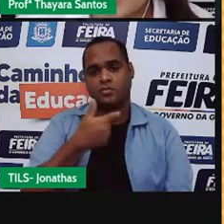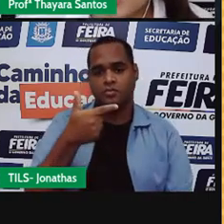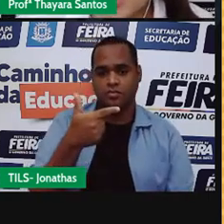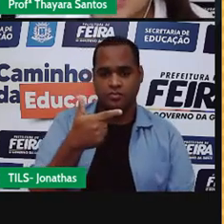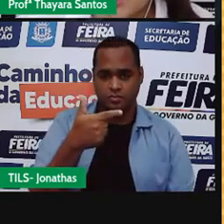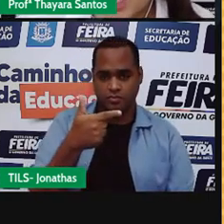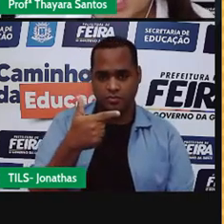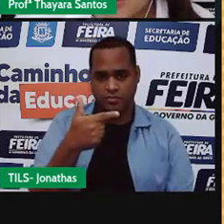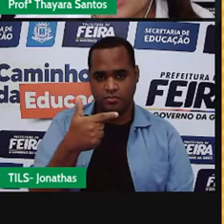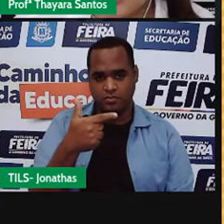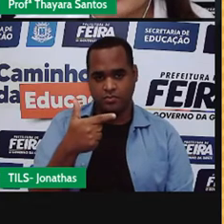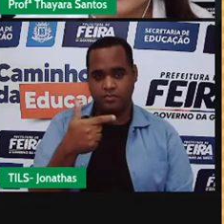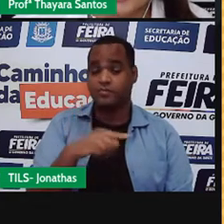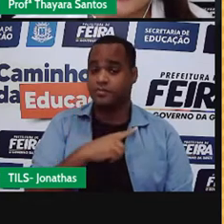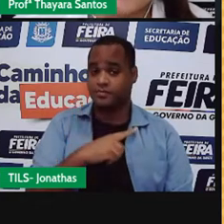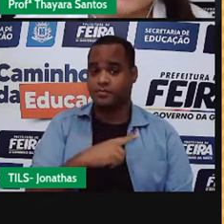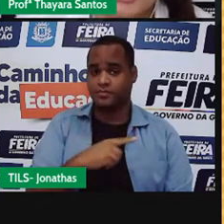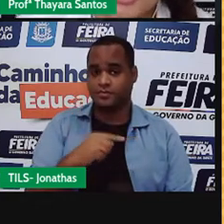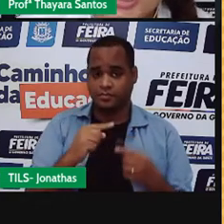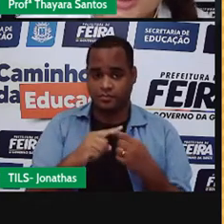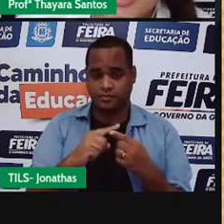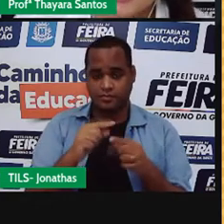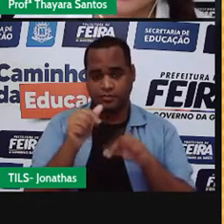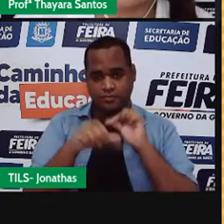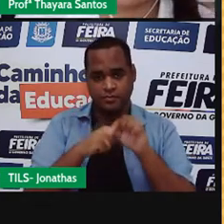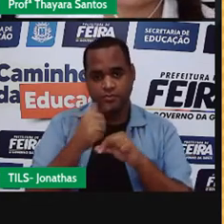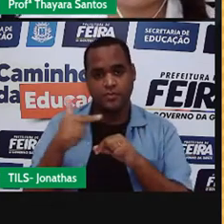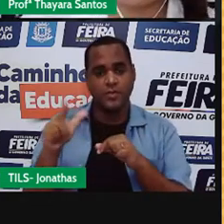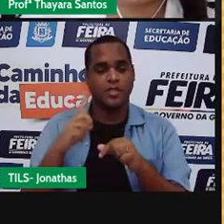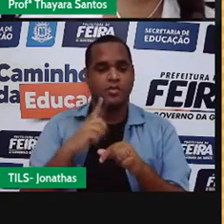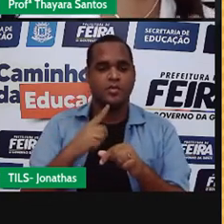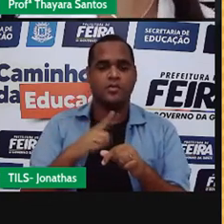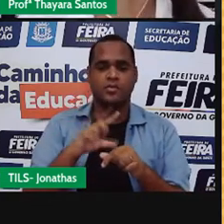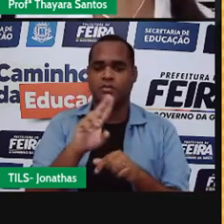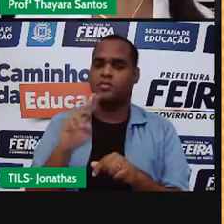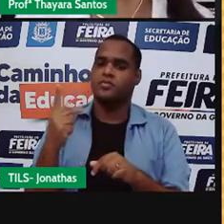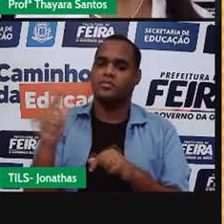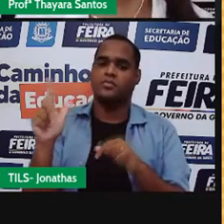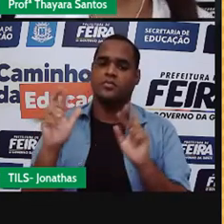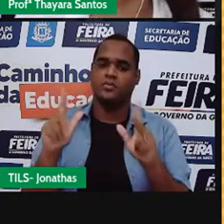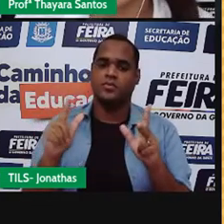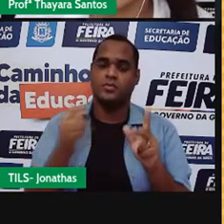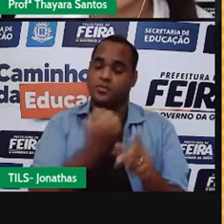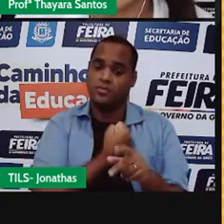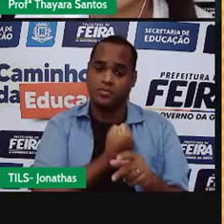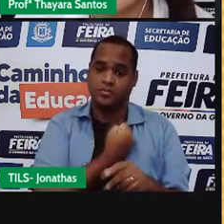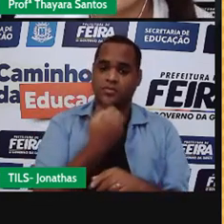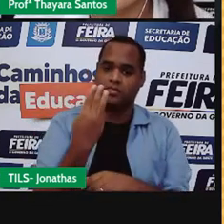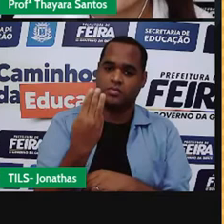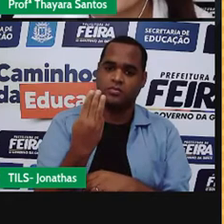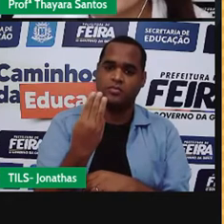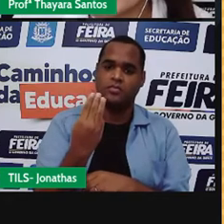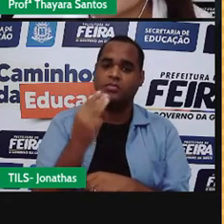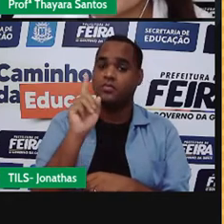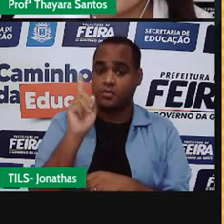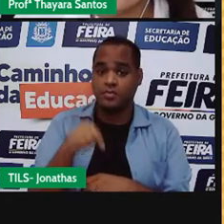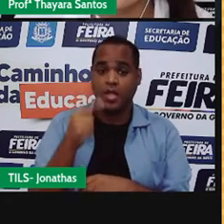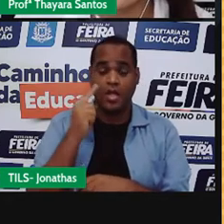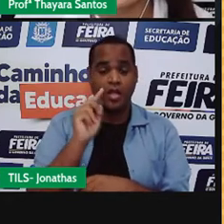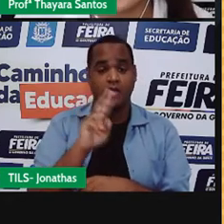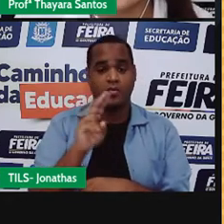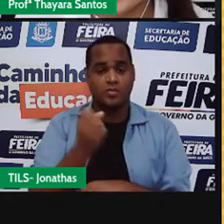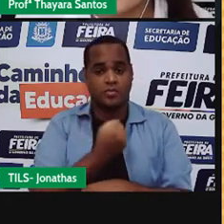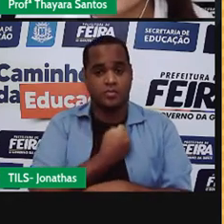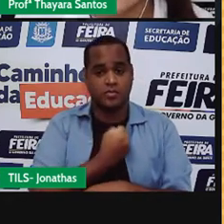passando do estado líquido para o estado sólido. Tem um outro nome. Número 3 está passando do estado líquido